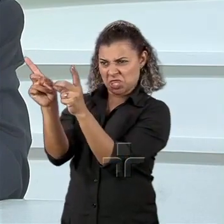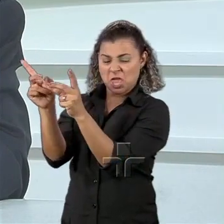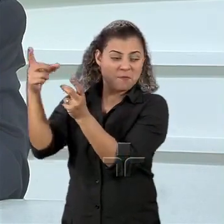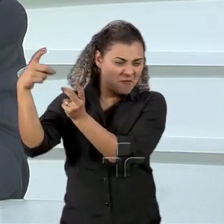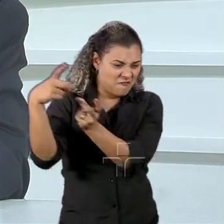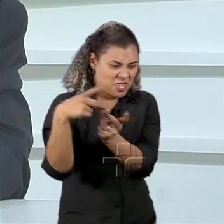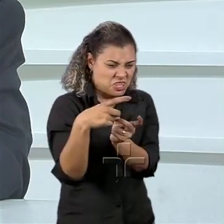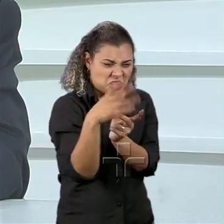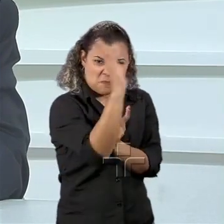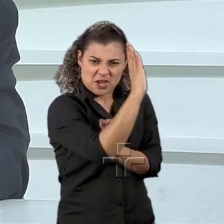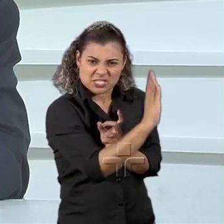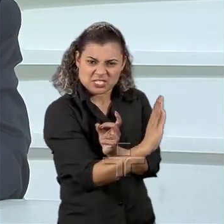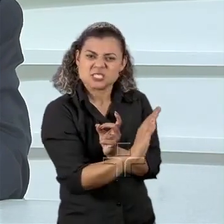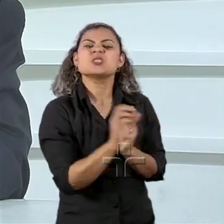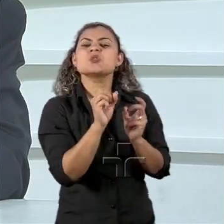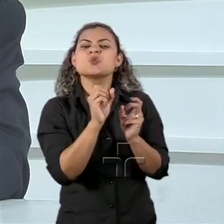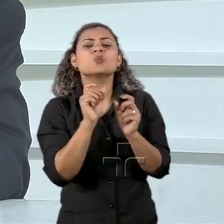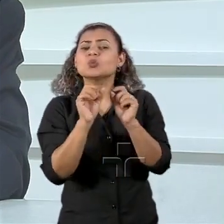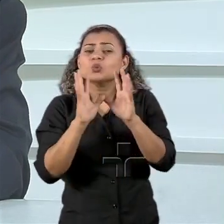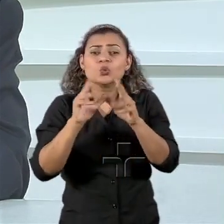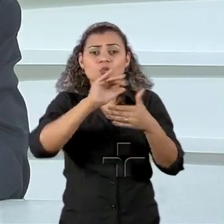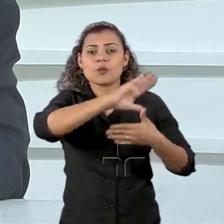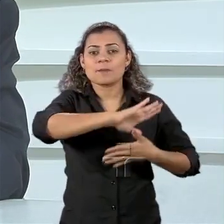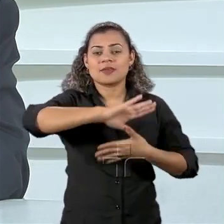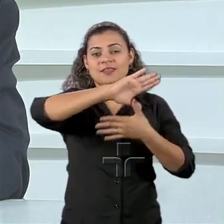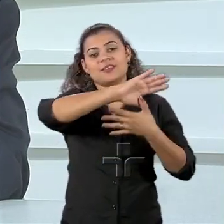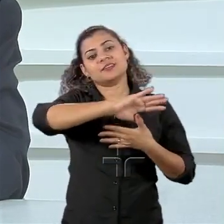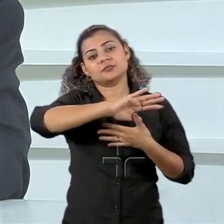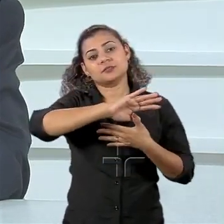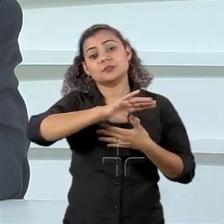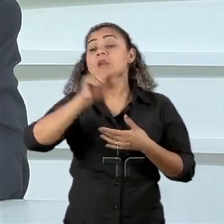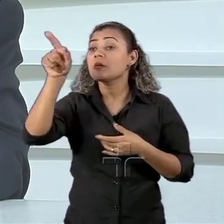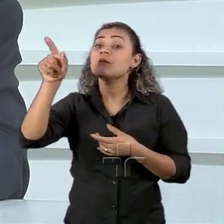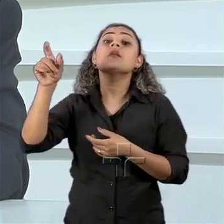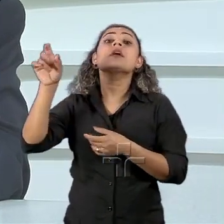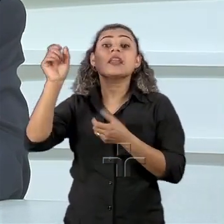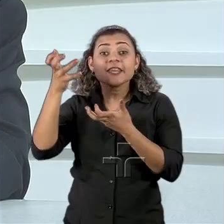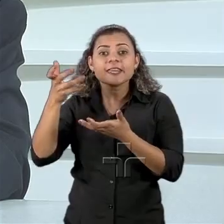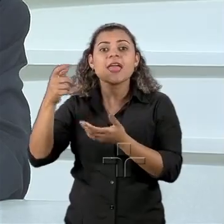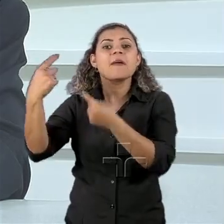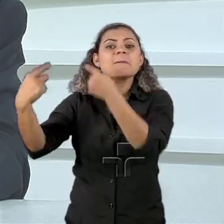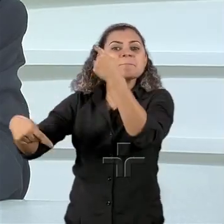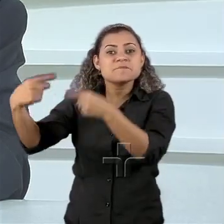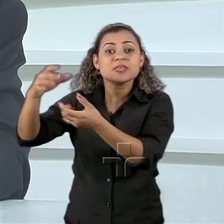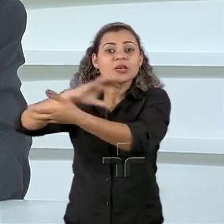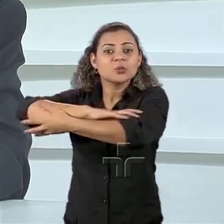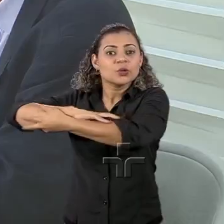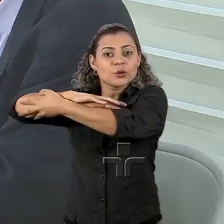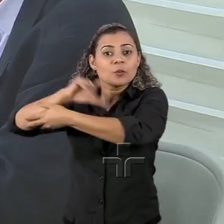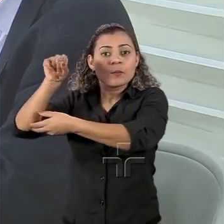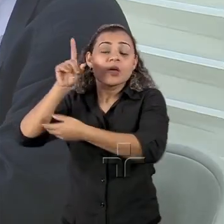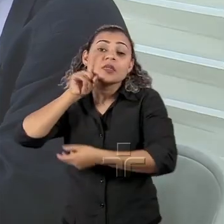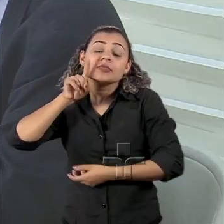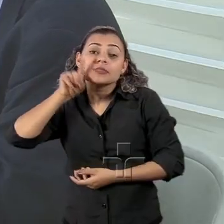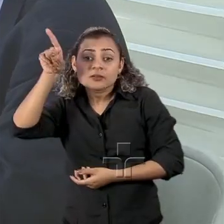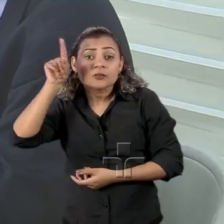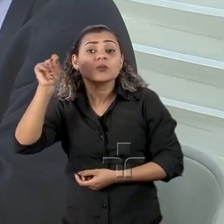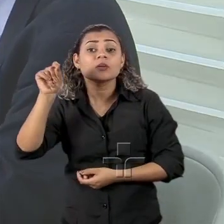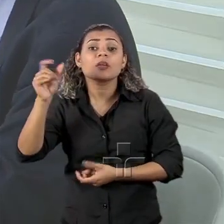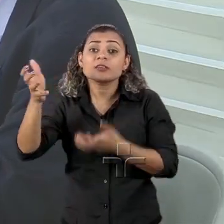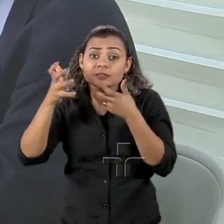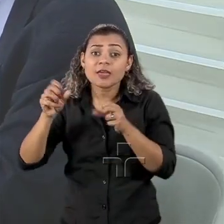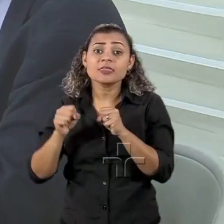vender para o para a América Latina. Ele briga com a União Europeia para defender os interesses das empresas multinacionais deles lá.